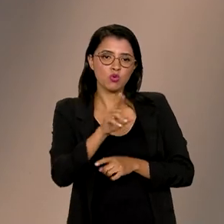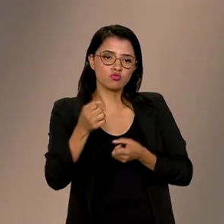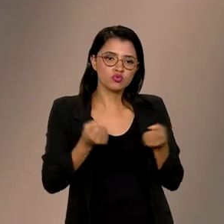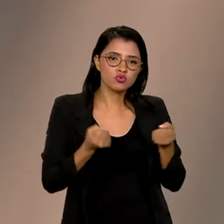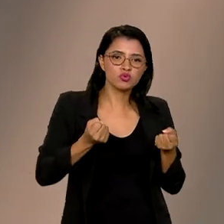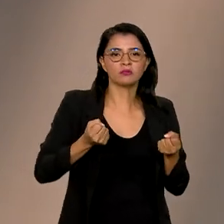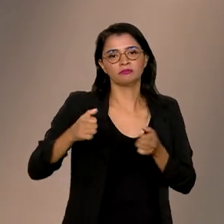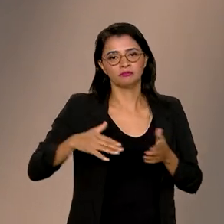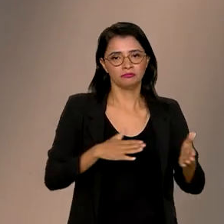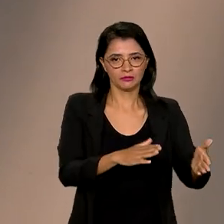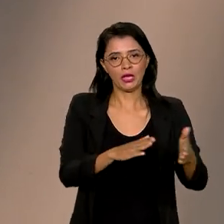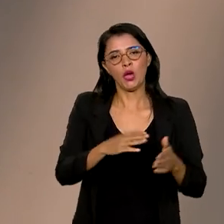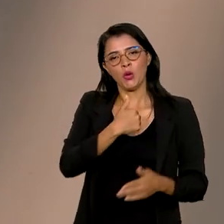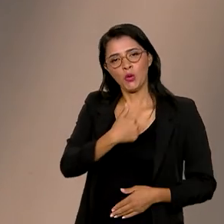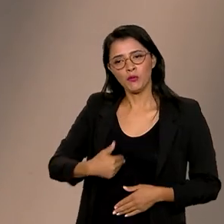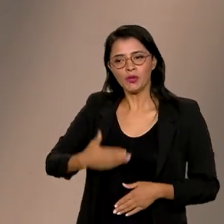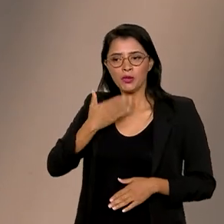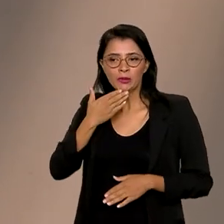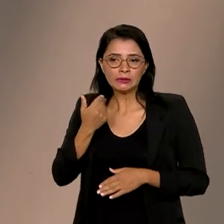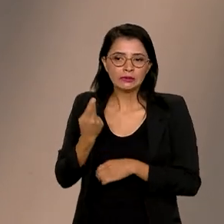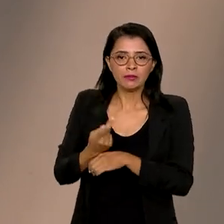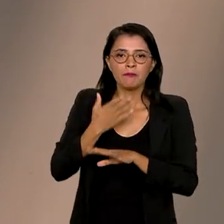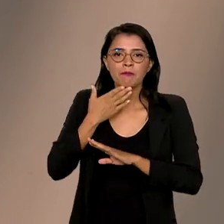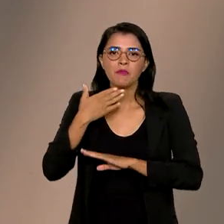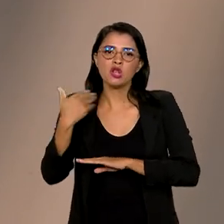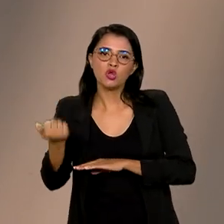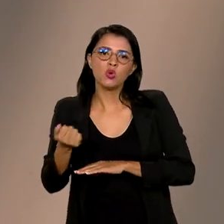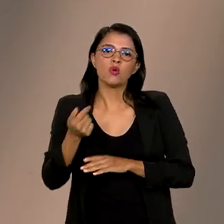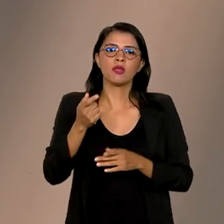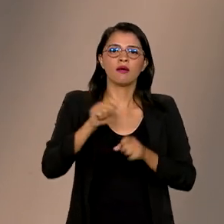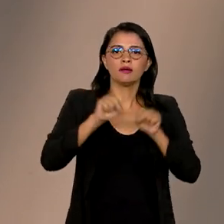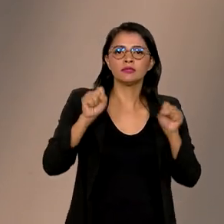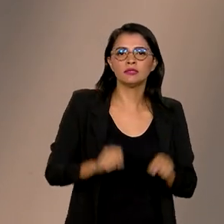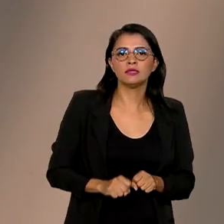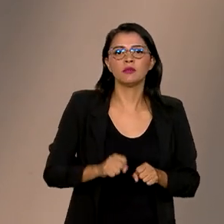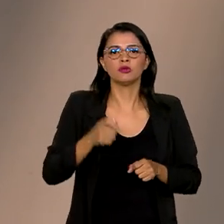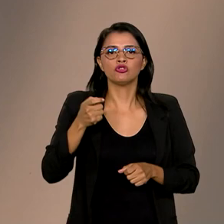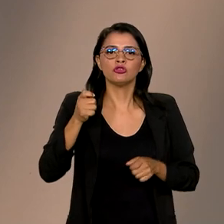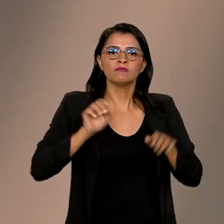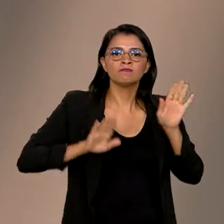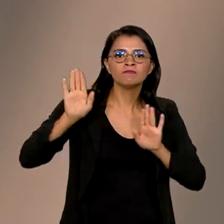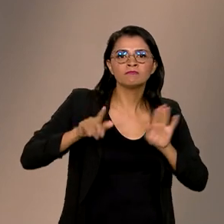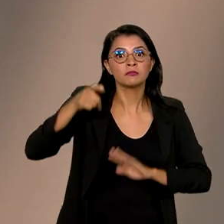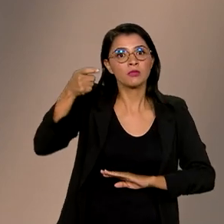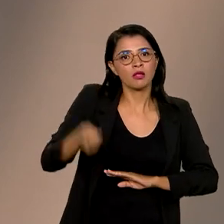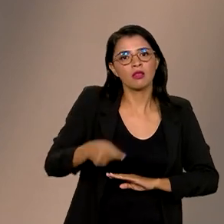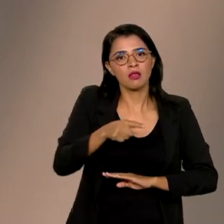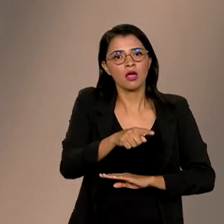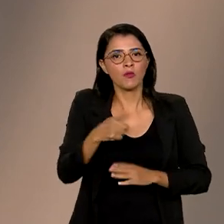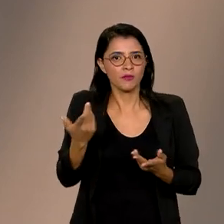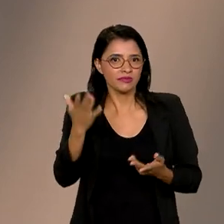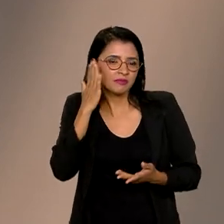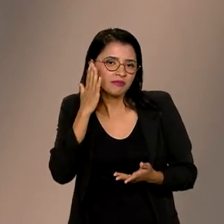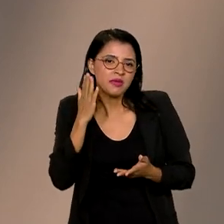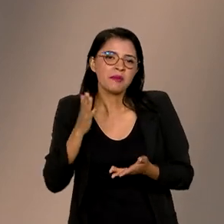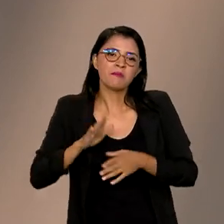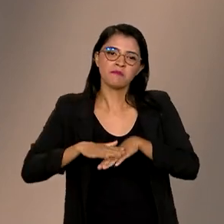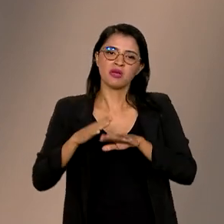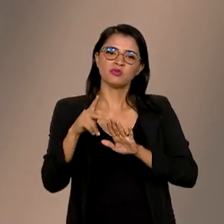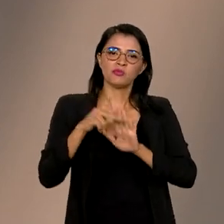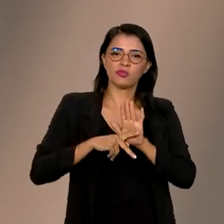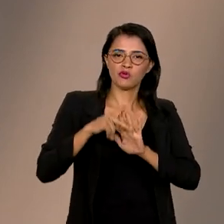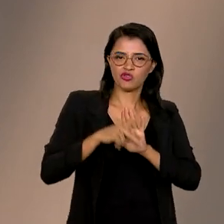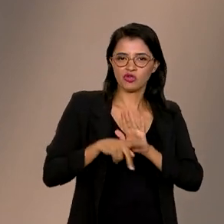O governo tem procurado aperfeiçoar o sistema de leilões de rodovias federais. Para saber mais sobre os projetos de